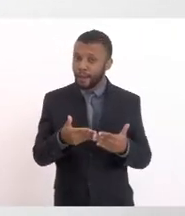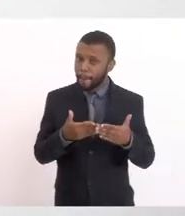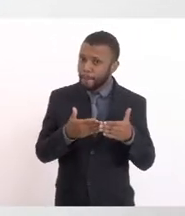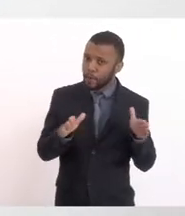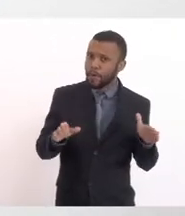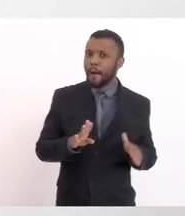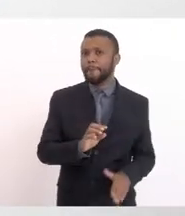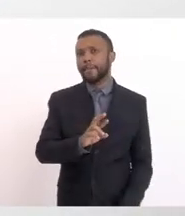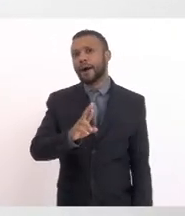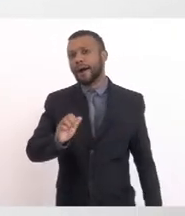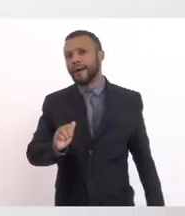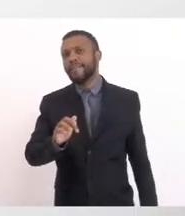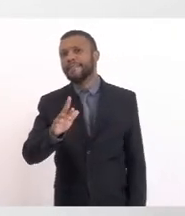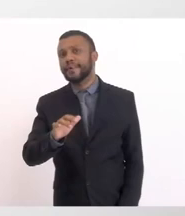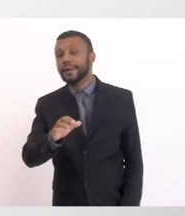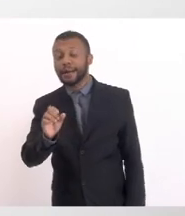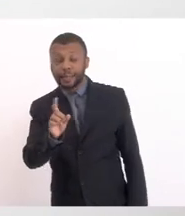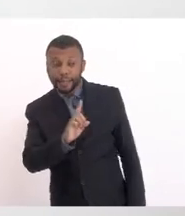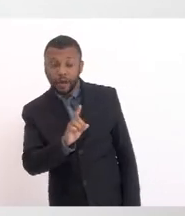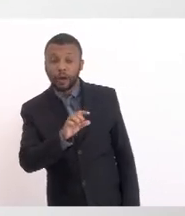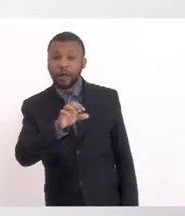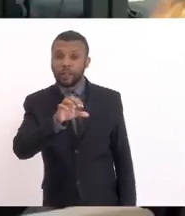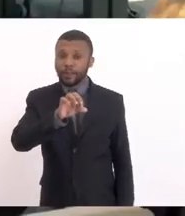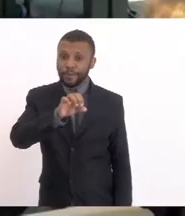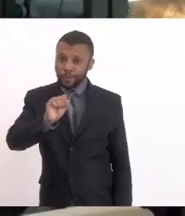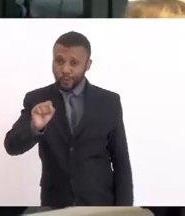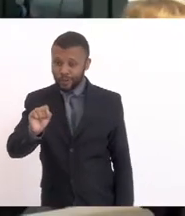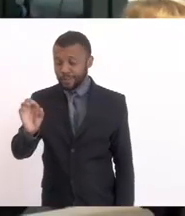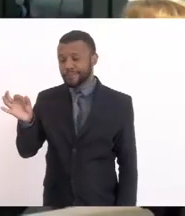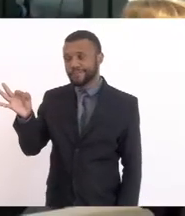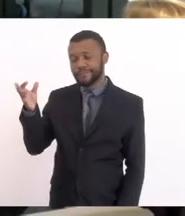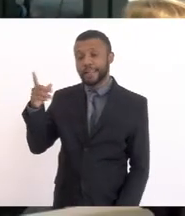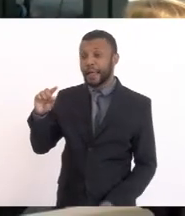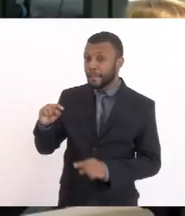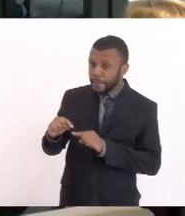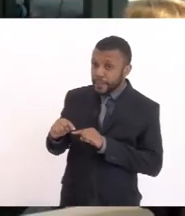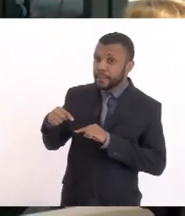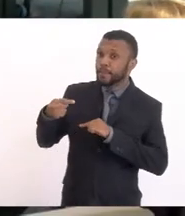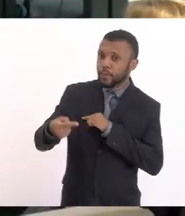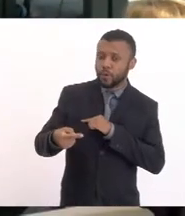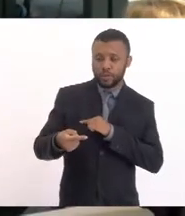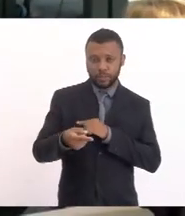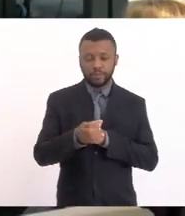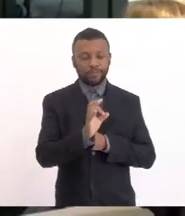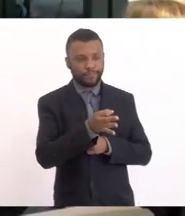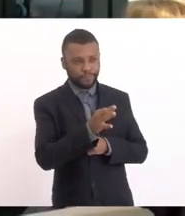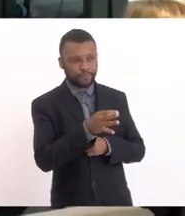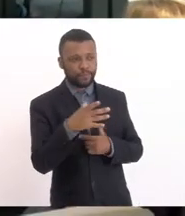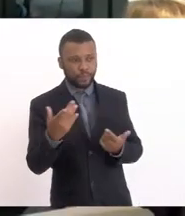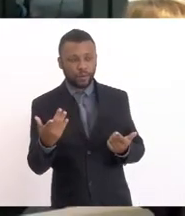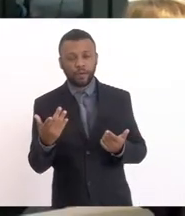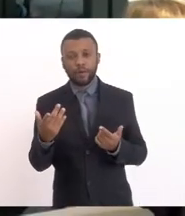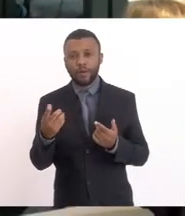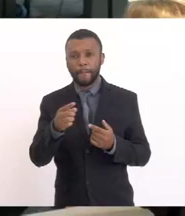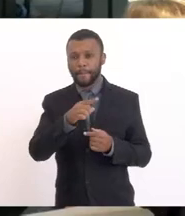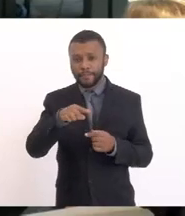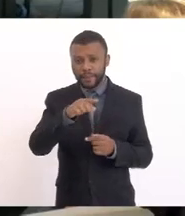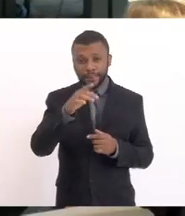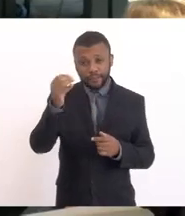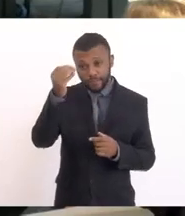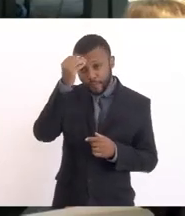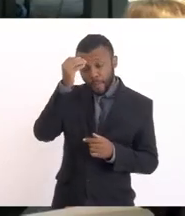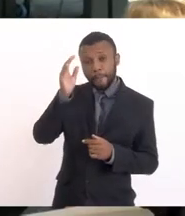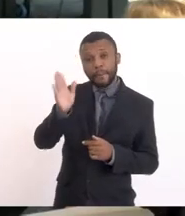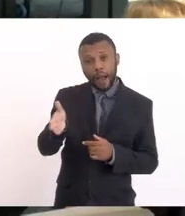franca É A barra franca É 98 Está vendo Bem depois 98 É assim Para fixação Mas ela já